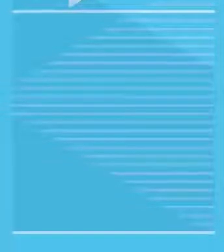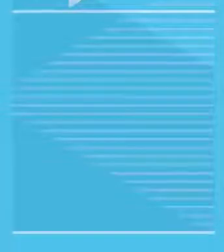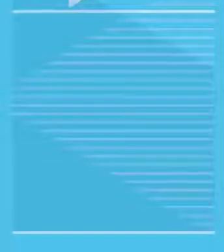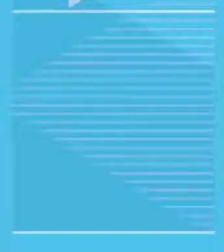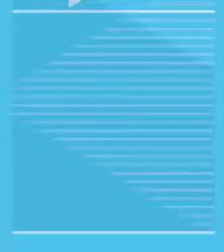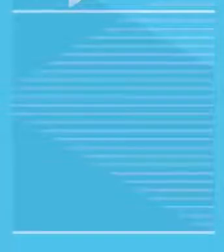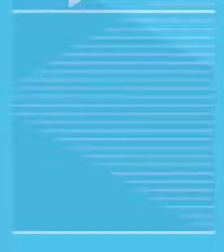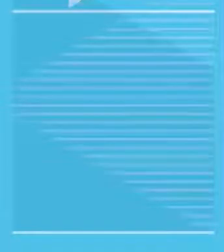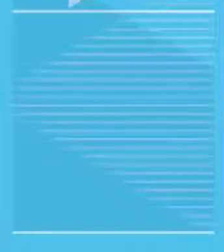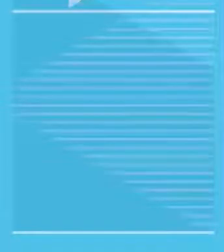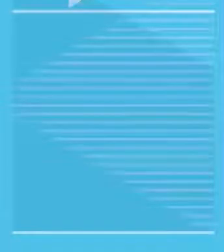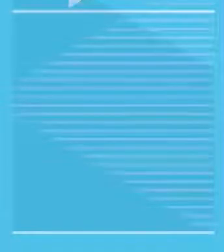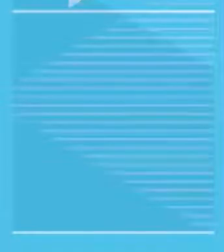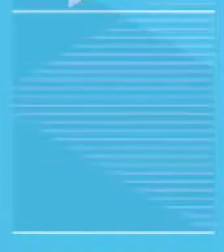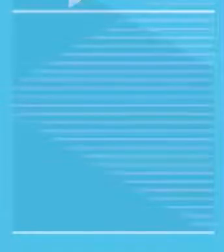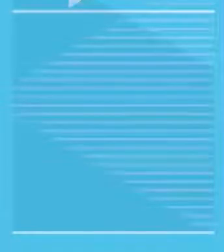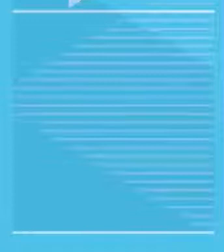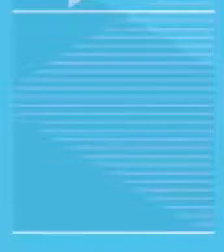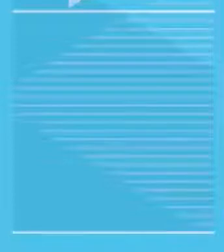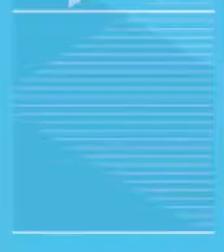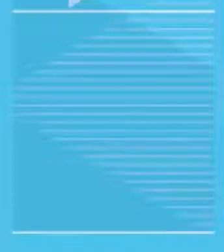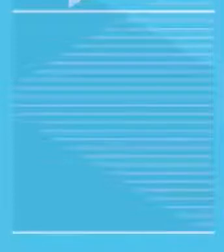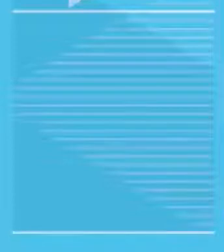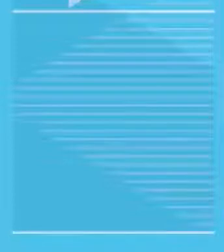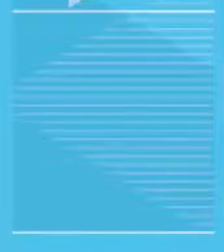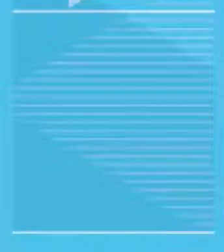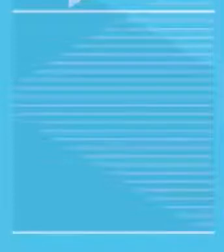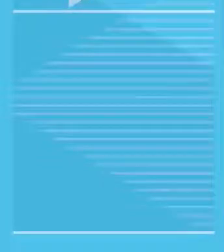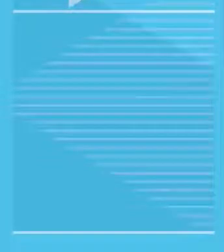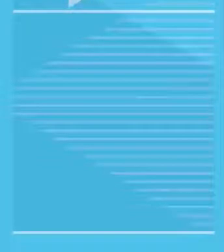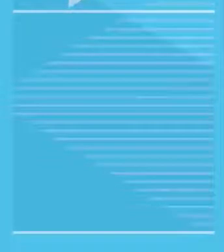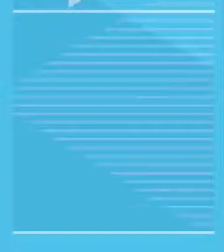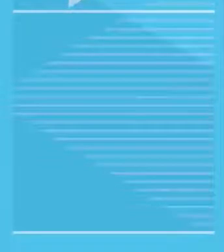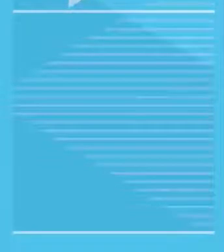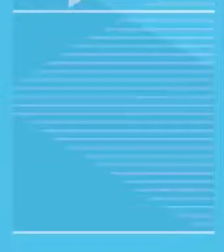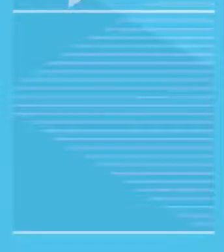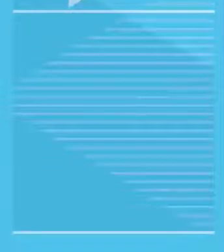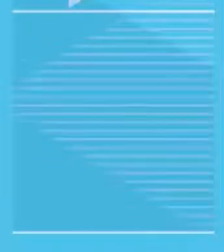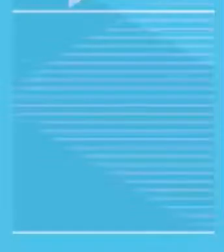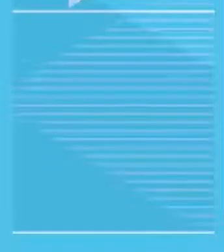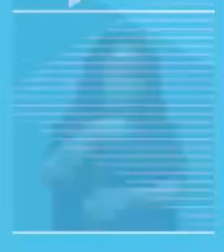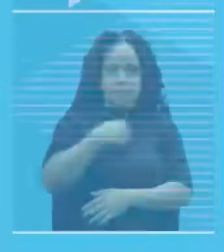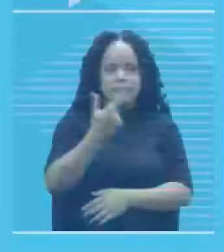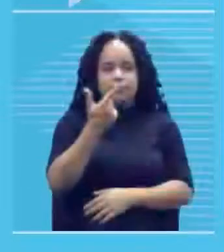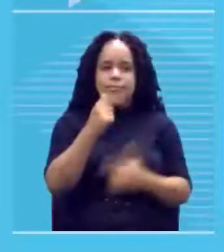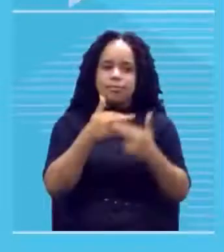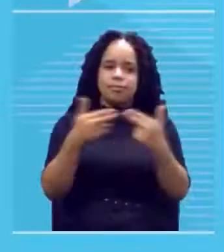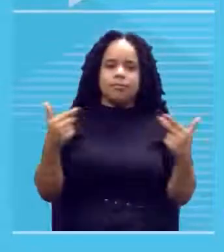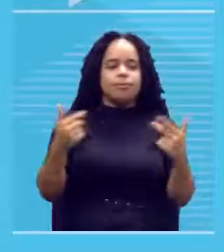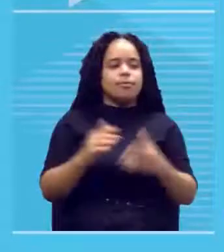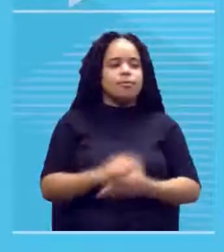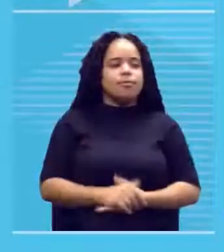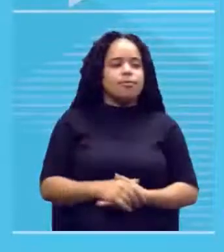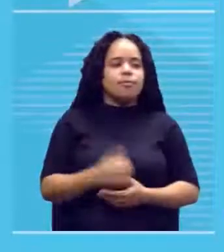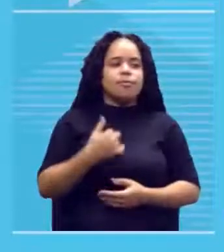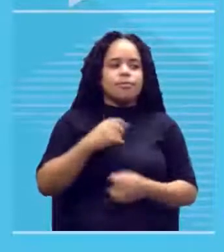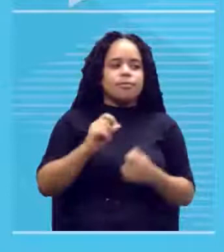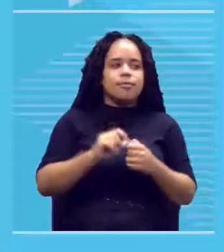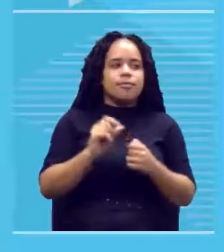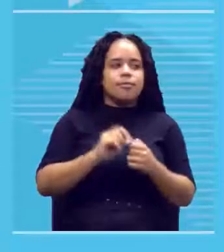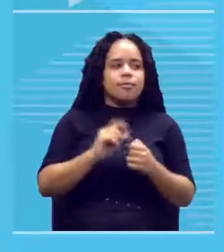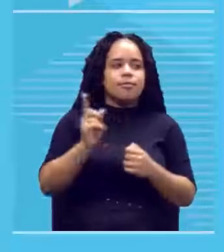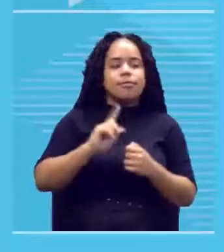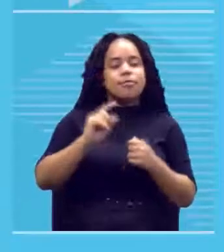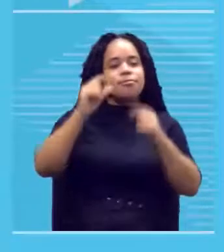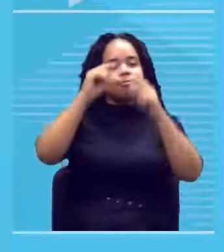ligação de sentimento de ligação com outras pessoas por aí a gente não pinta a testa mas bota o